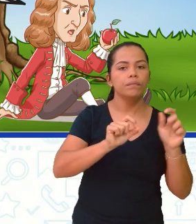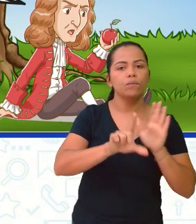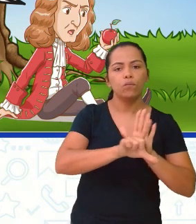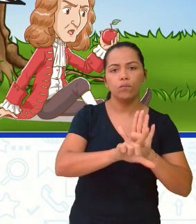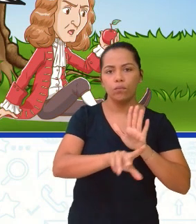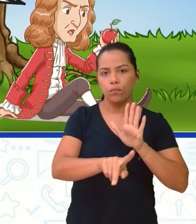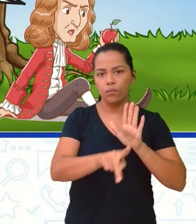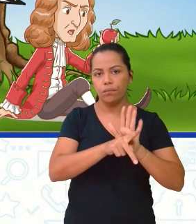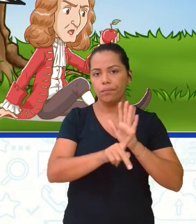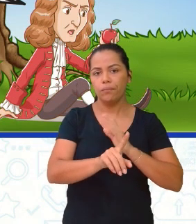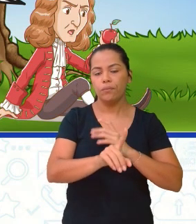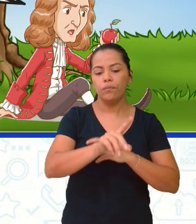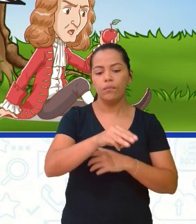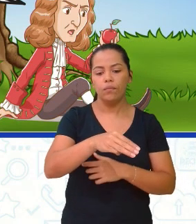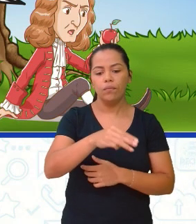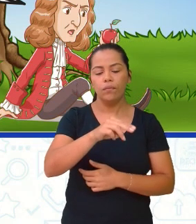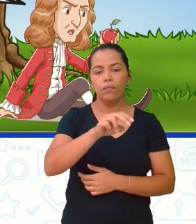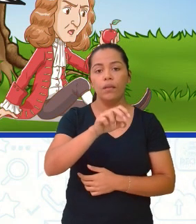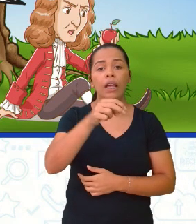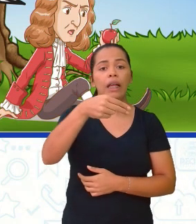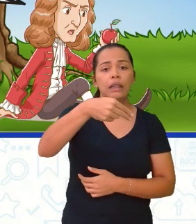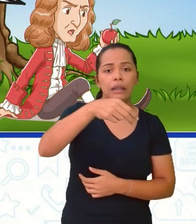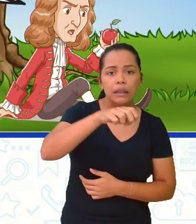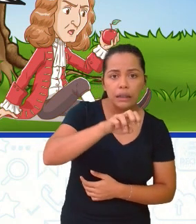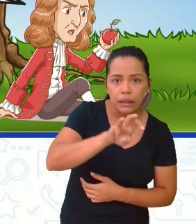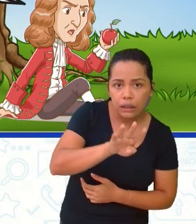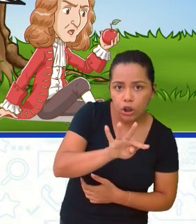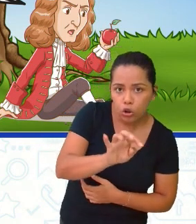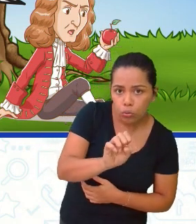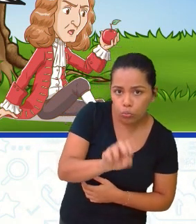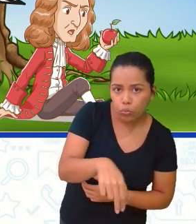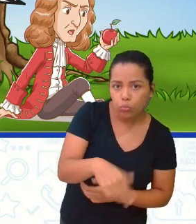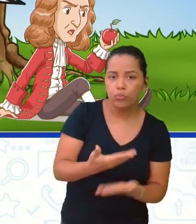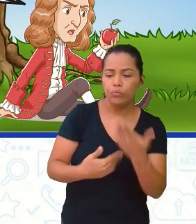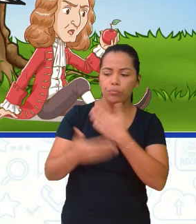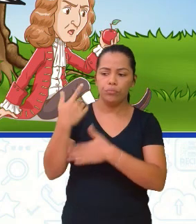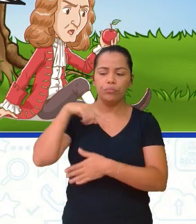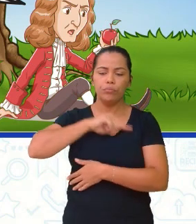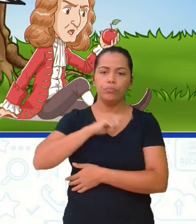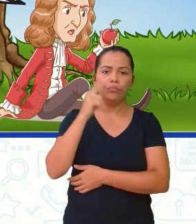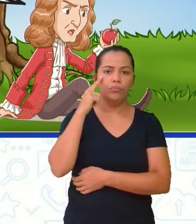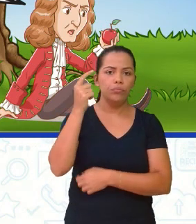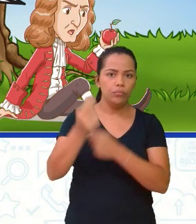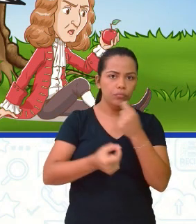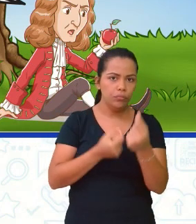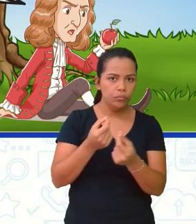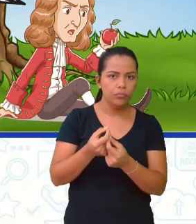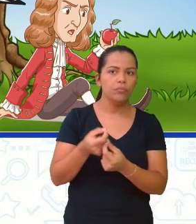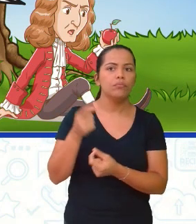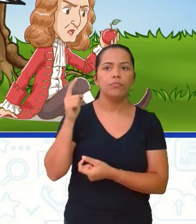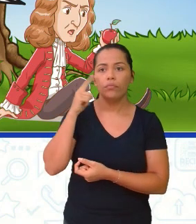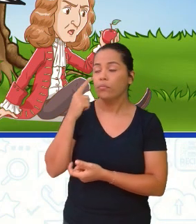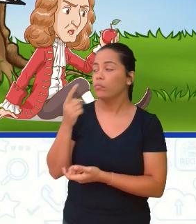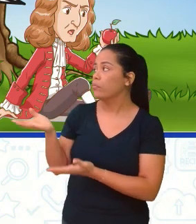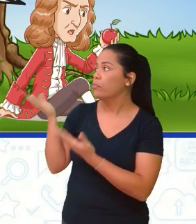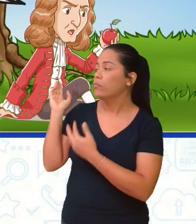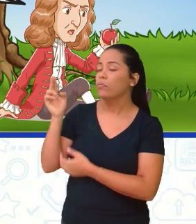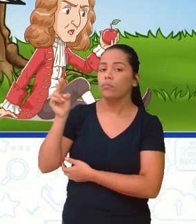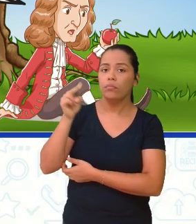conversei com vocês em outras aulas, onde nós fizemos o disco de Newton, né? Um grande estudioso, um grande